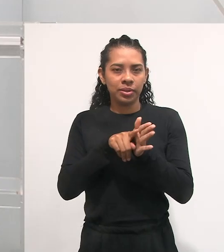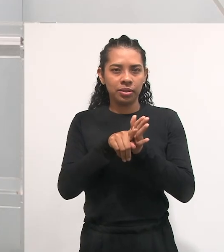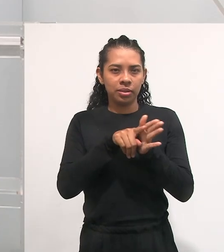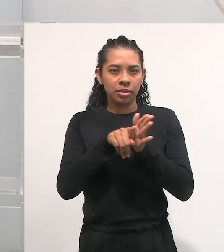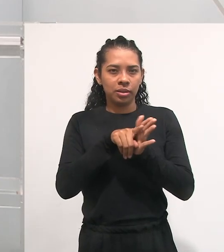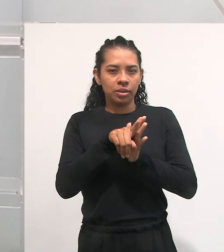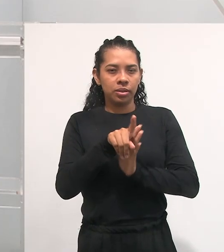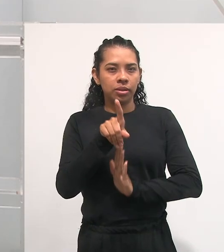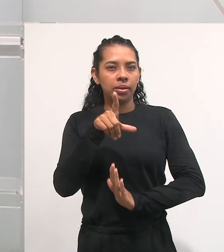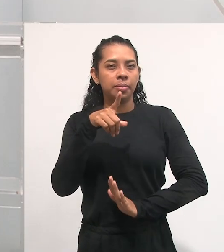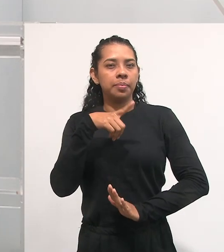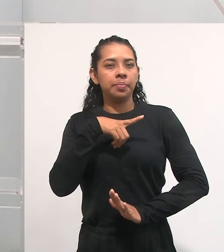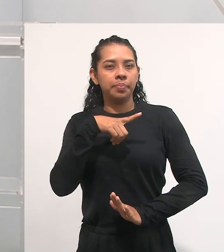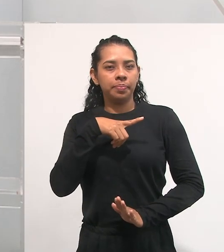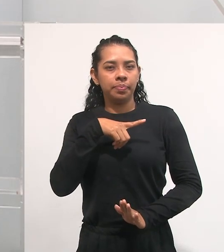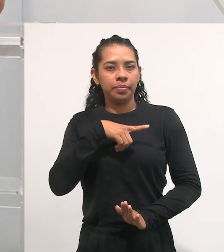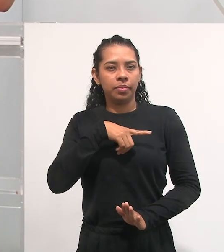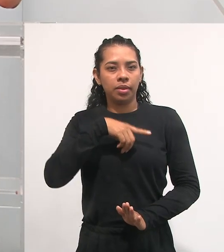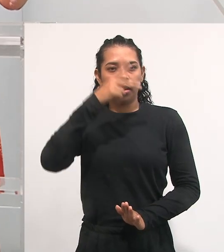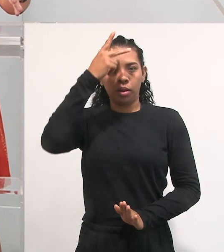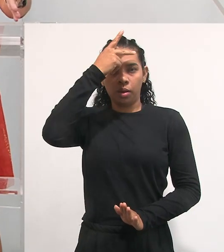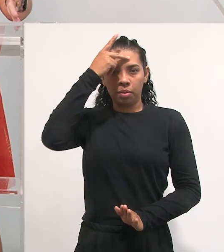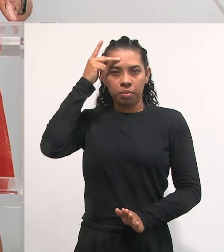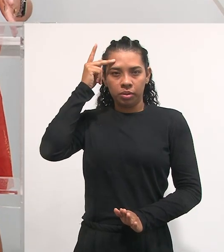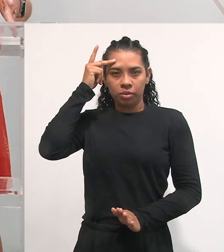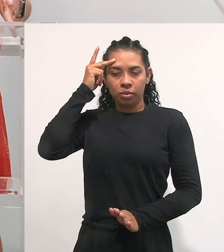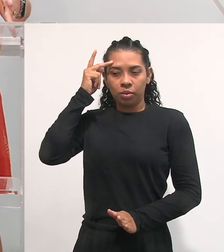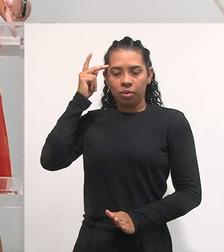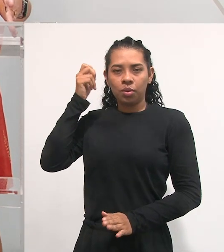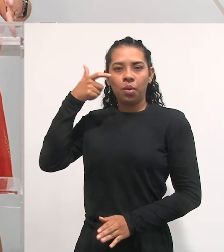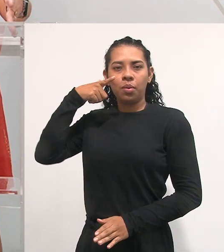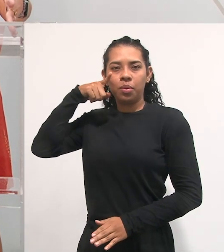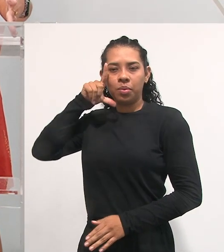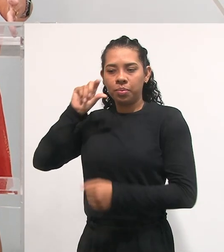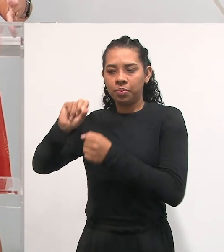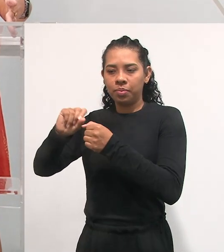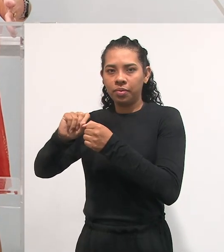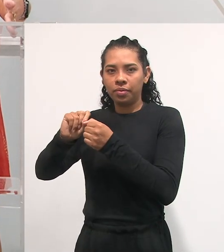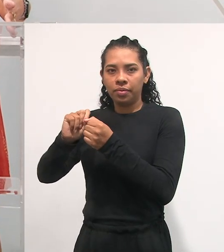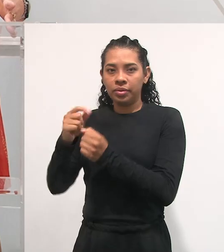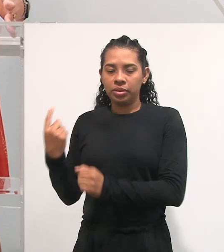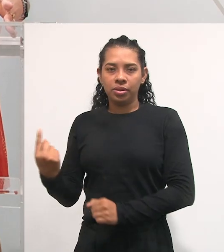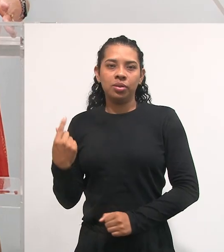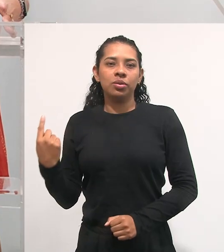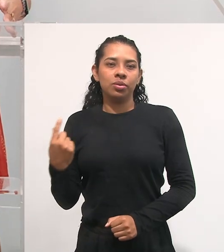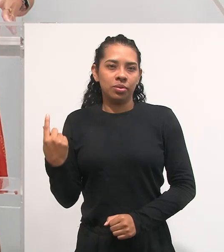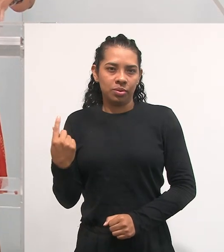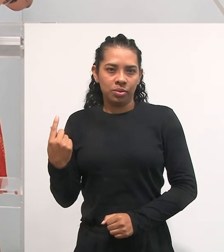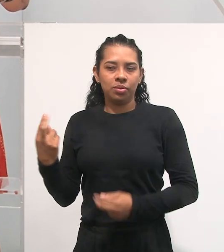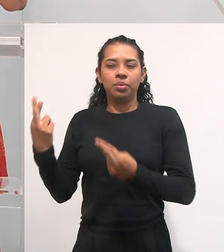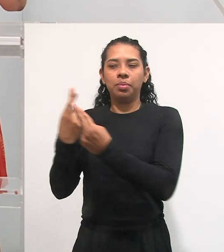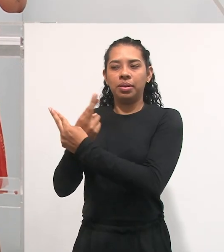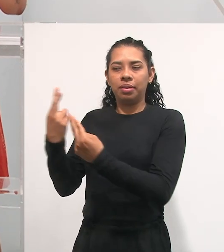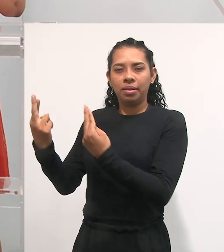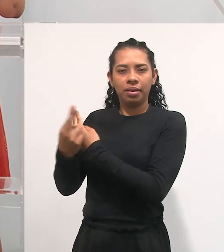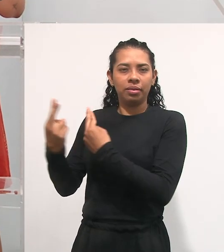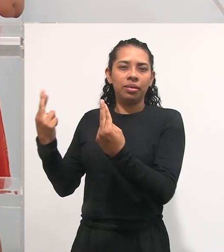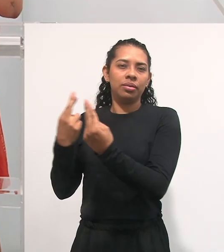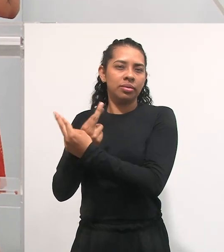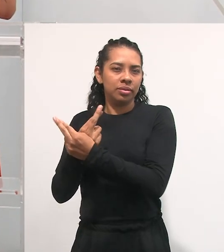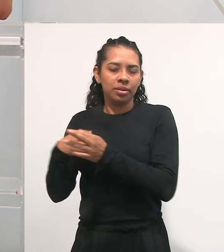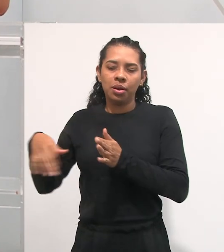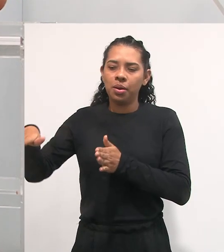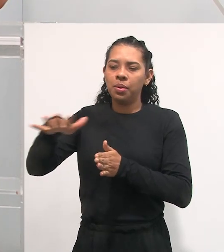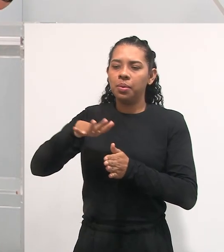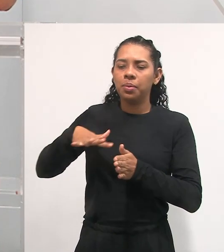sua pesquisa, ele identificou que existem coisas que as pessoas conseguem fazer sozinhas, por causa do envolvimento, da